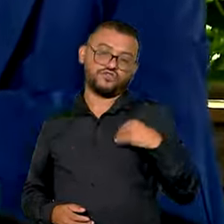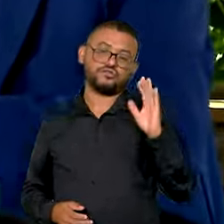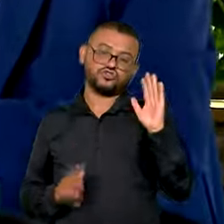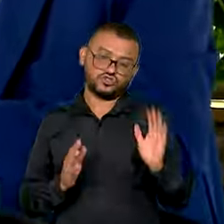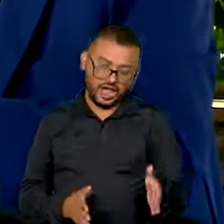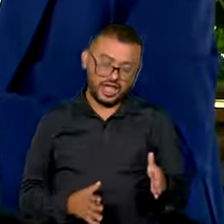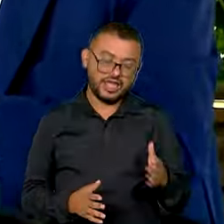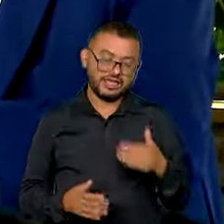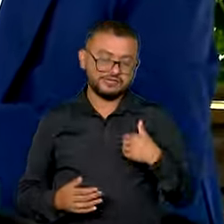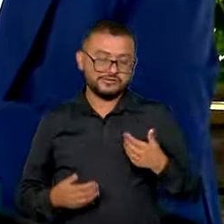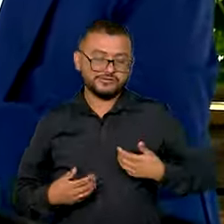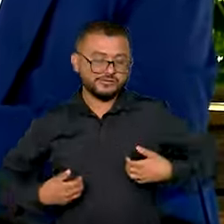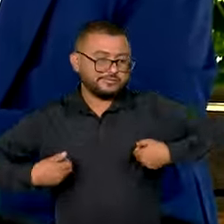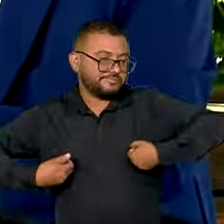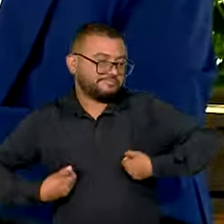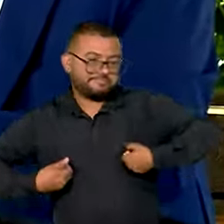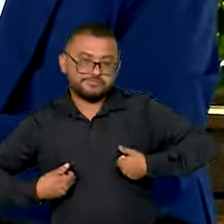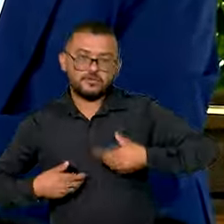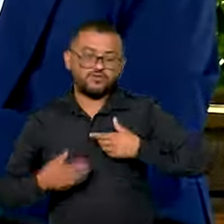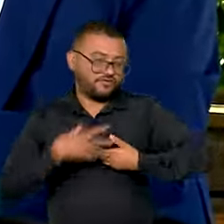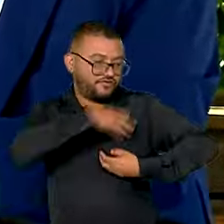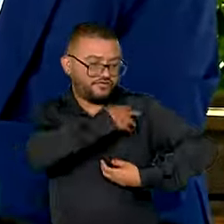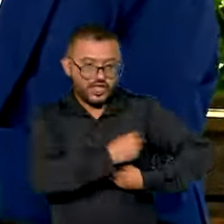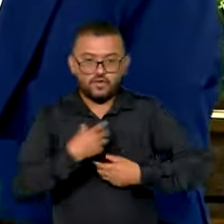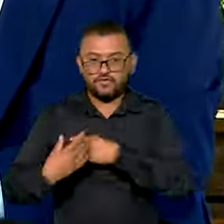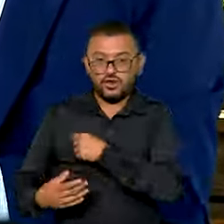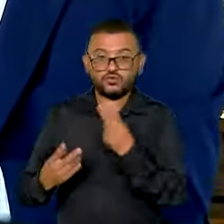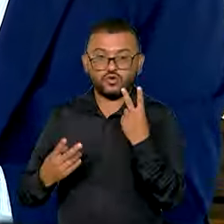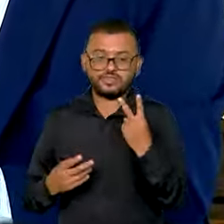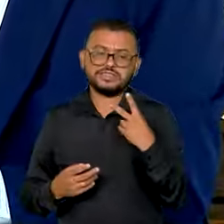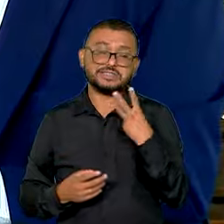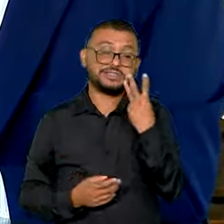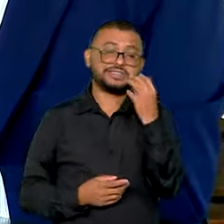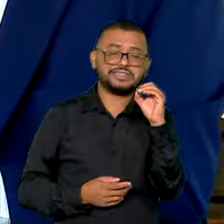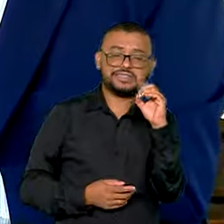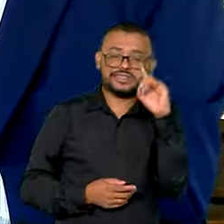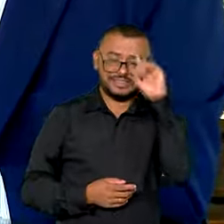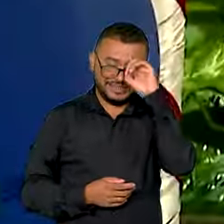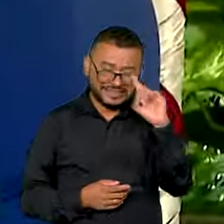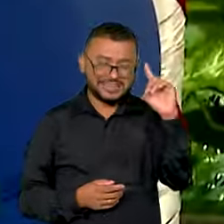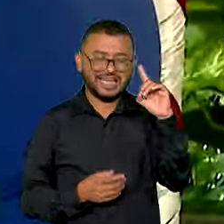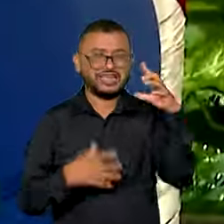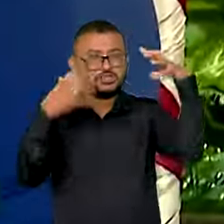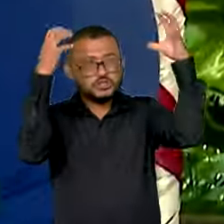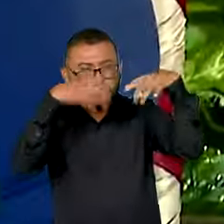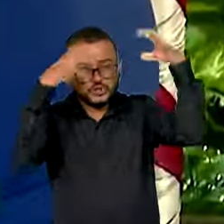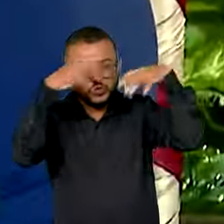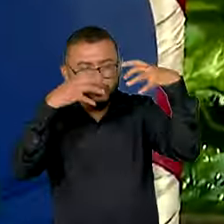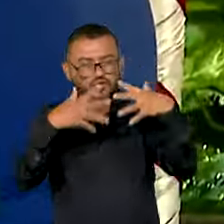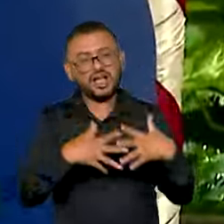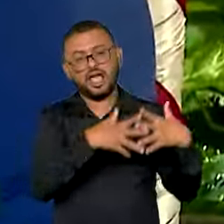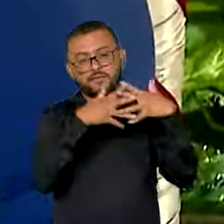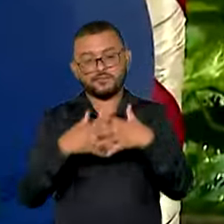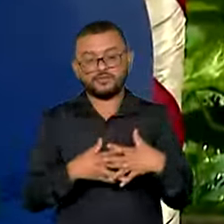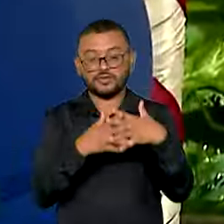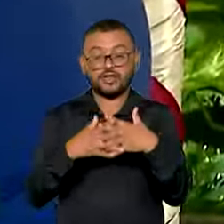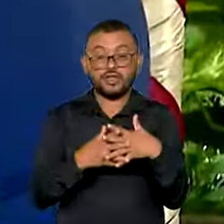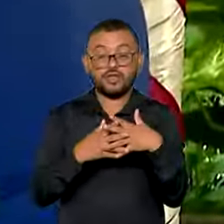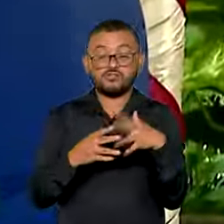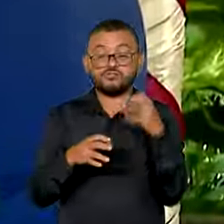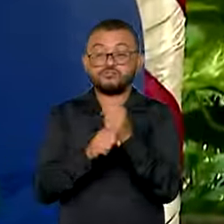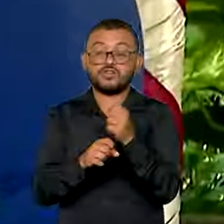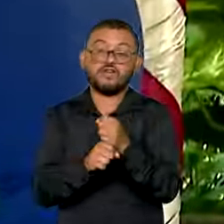Trouxe dois meninos de um lado, outro do outro. Foi 30 dias de viagem no caminhão, chovendo. Hoje eu dou emprego 25